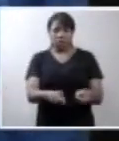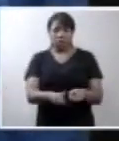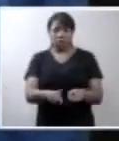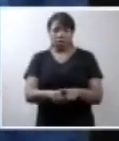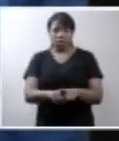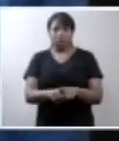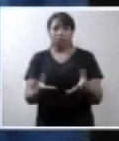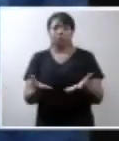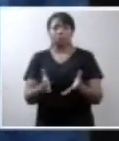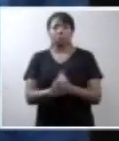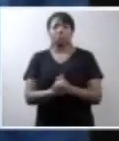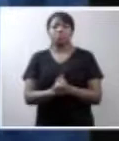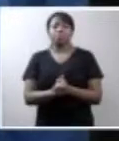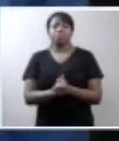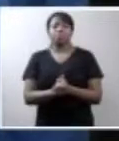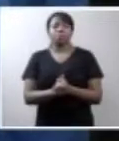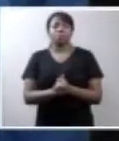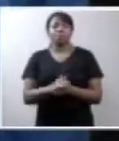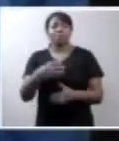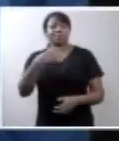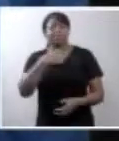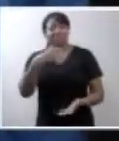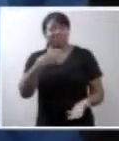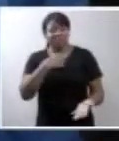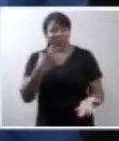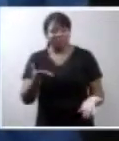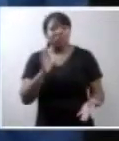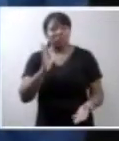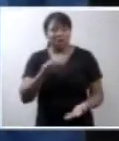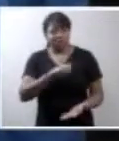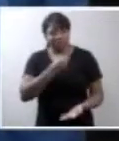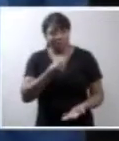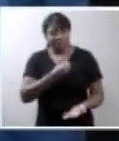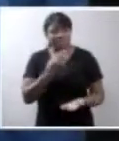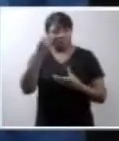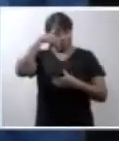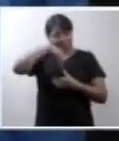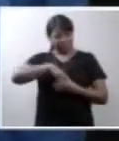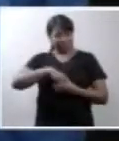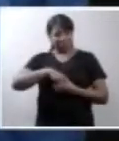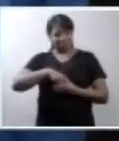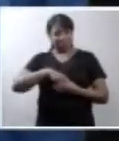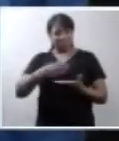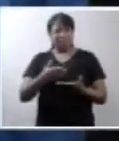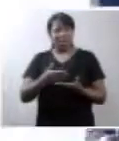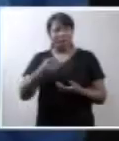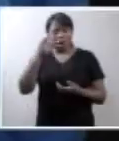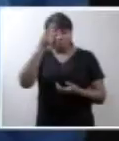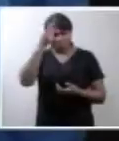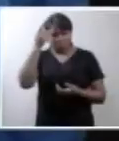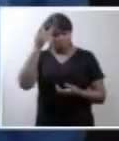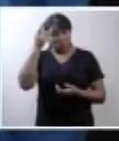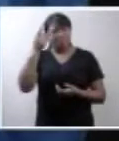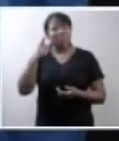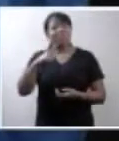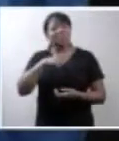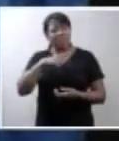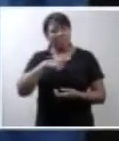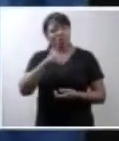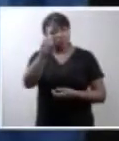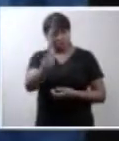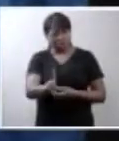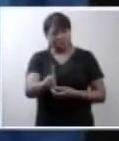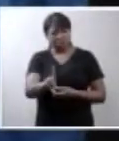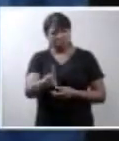direito de fazer isso com ninguém. De decidir a vida dos outros. Só tem que ter o direito de escolher se ela quer